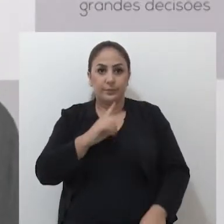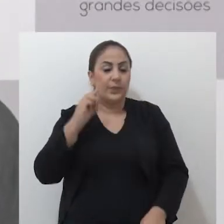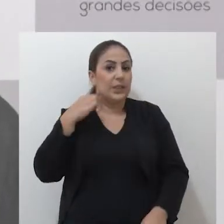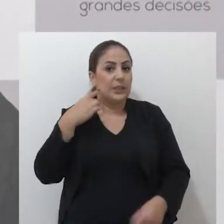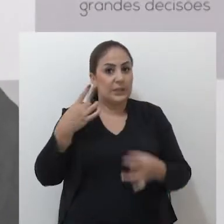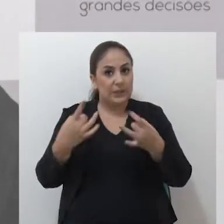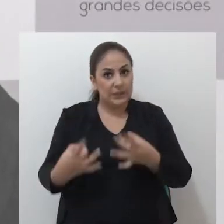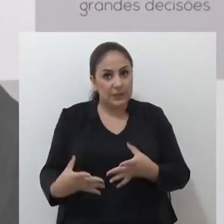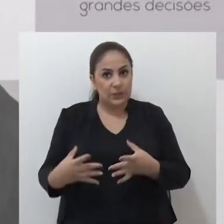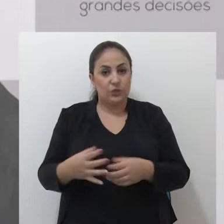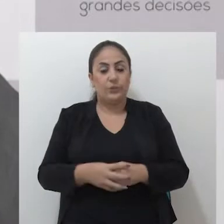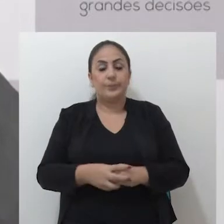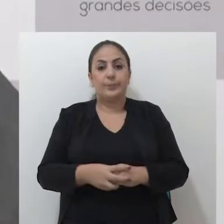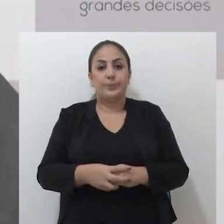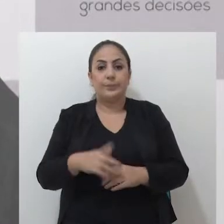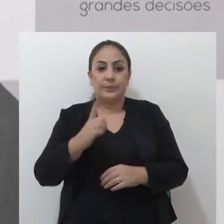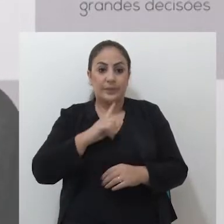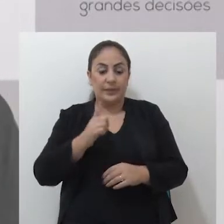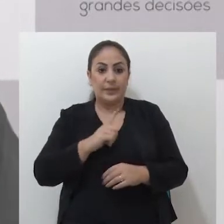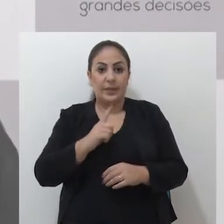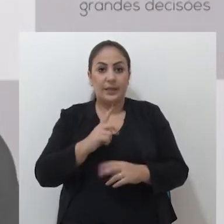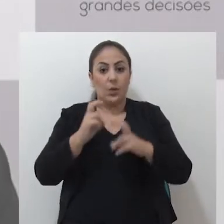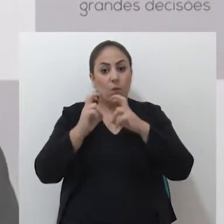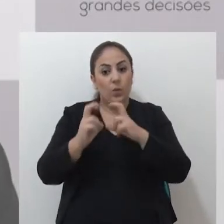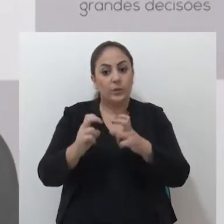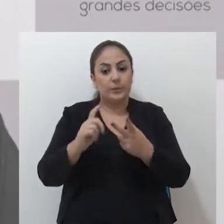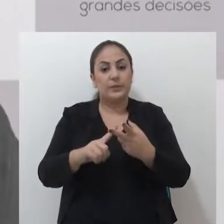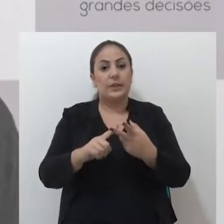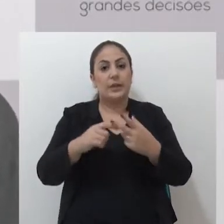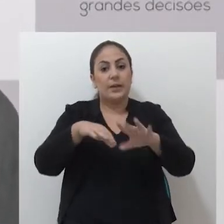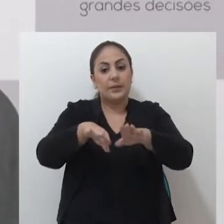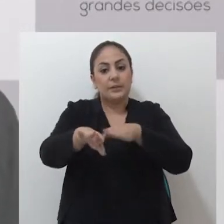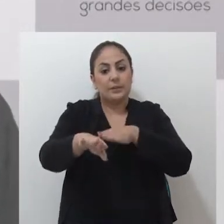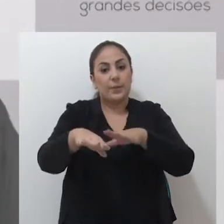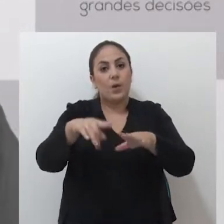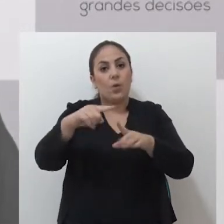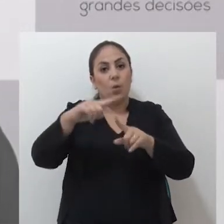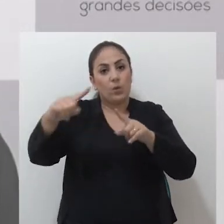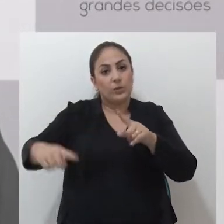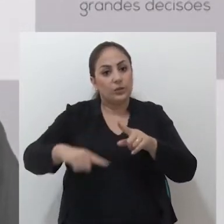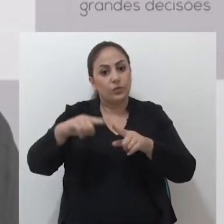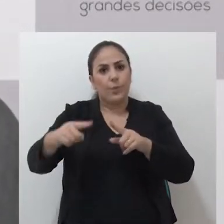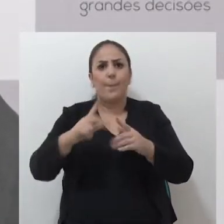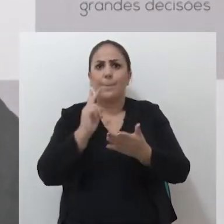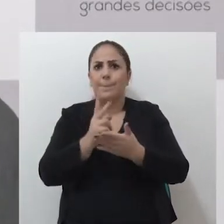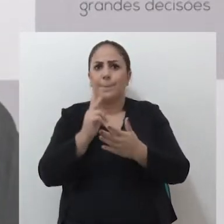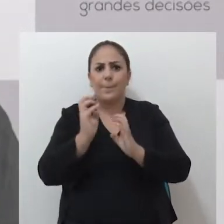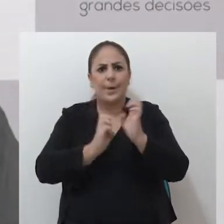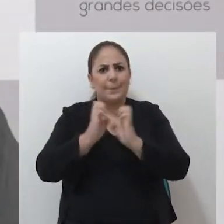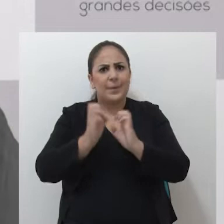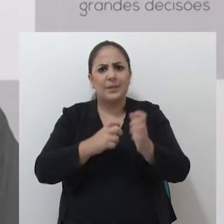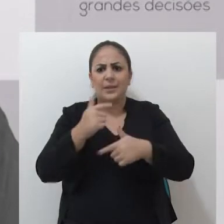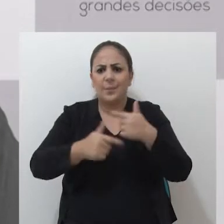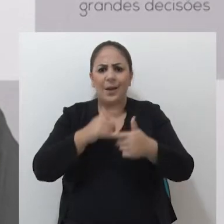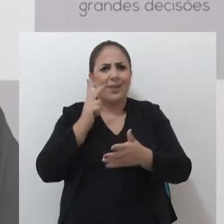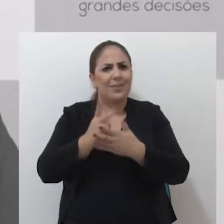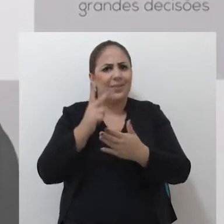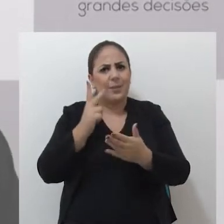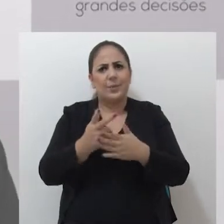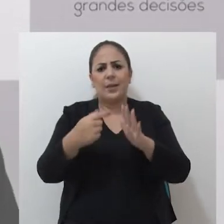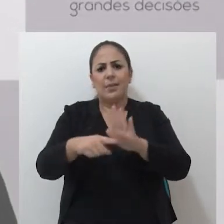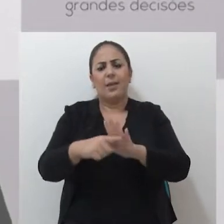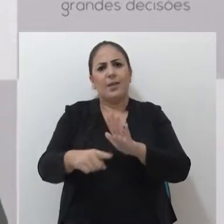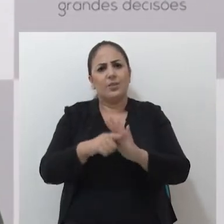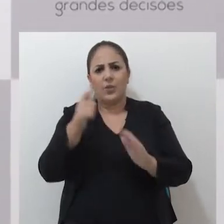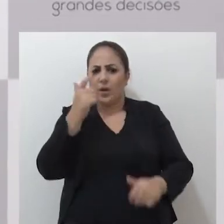coleta de lixo, que tem o transporte público, que tem o estacionamento rotativo, uma empresa que trabalha sempre no negativo. Nós